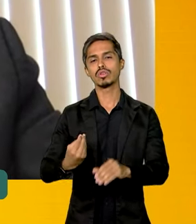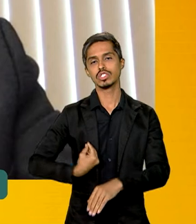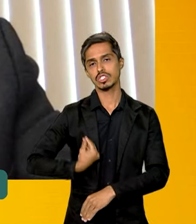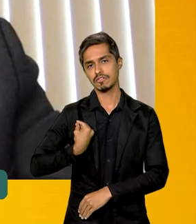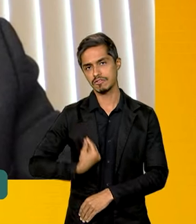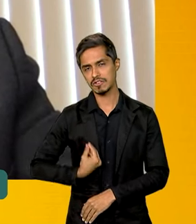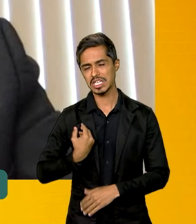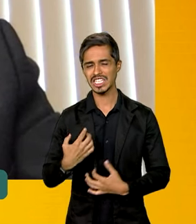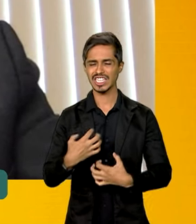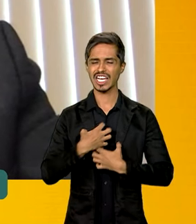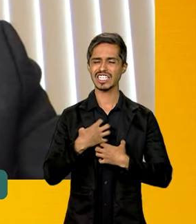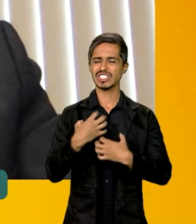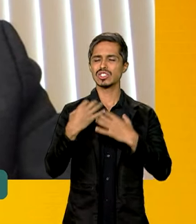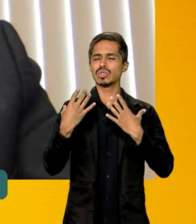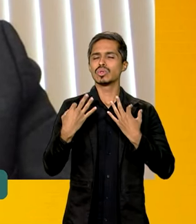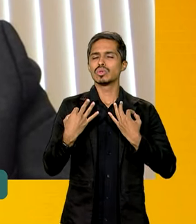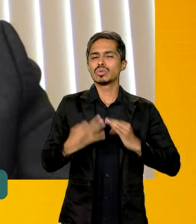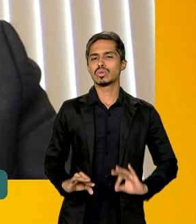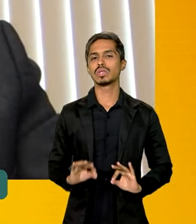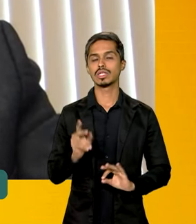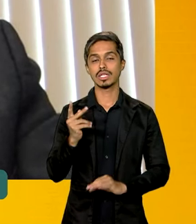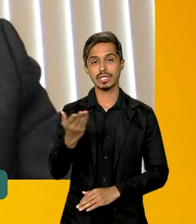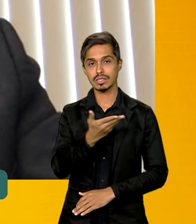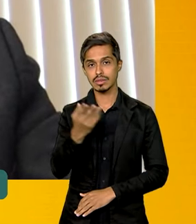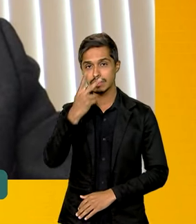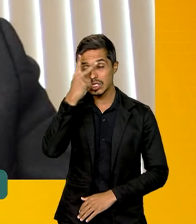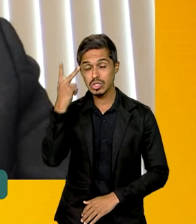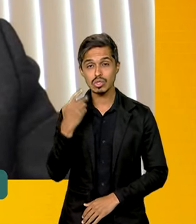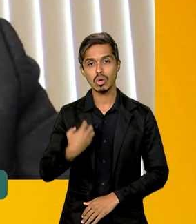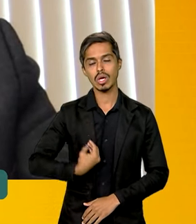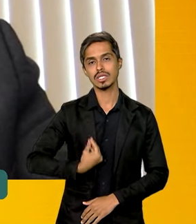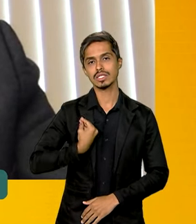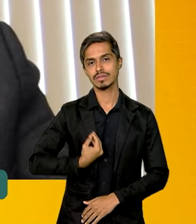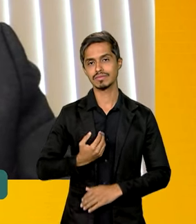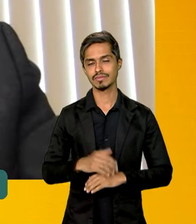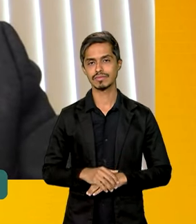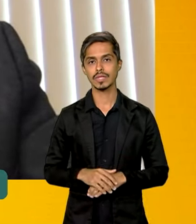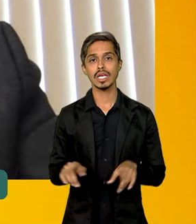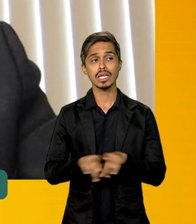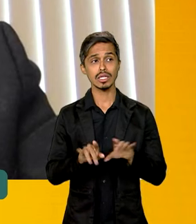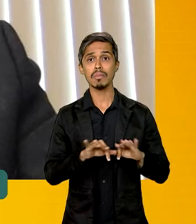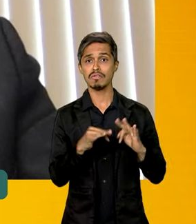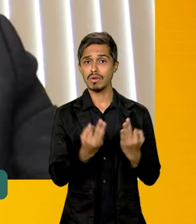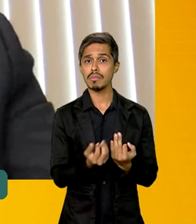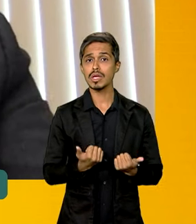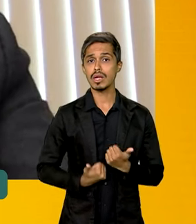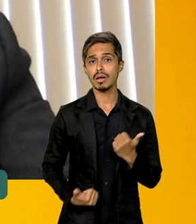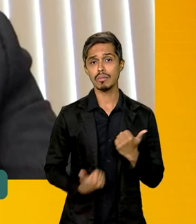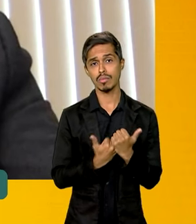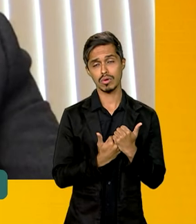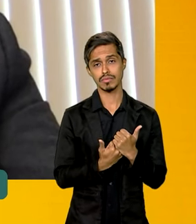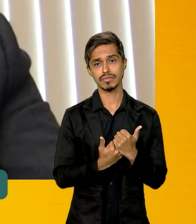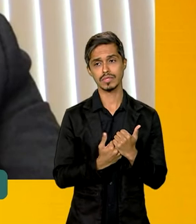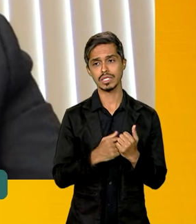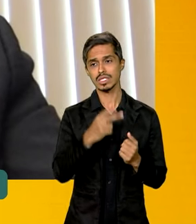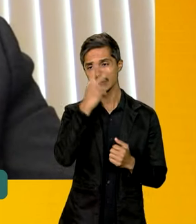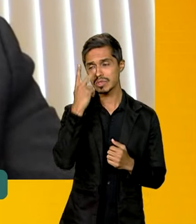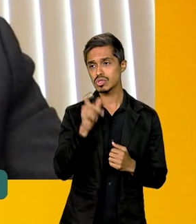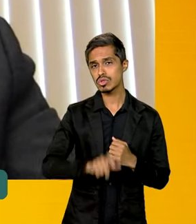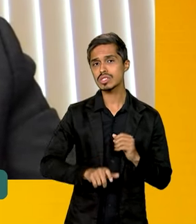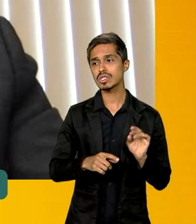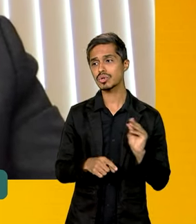dignidade para as pessoas, mas também para as famílias e para os cuidadores.